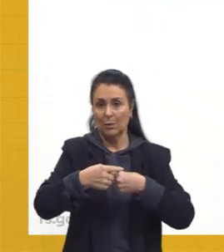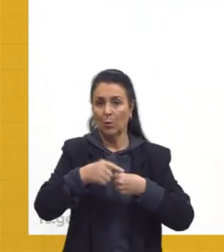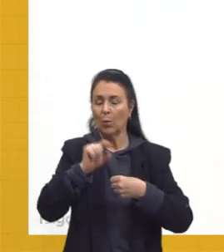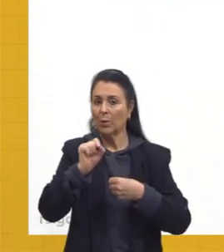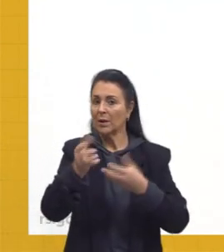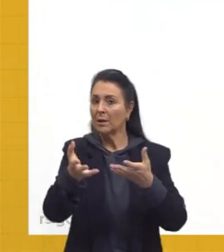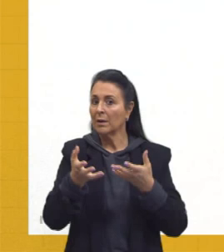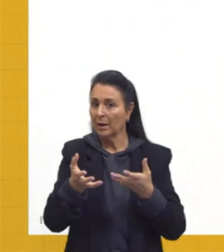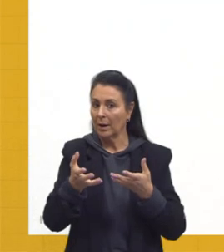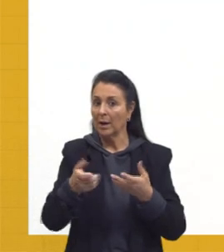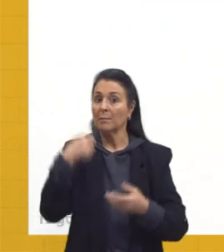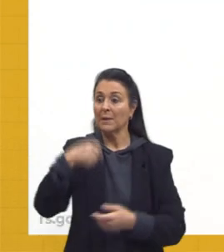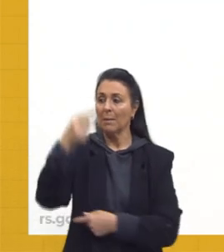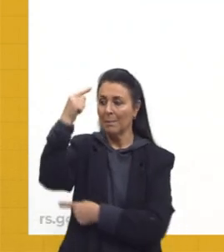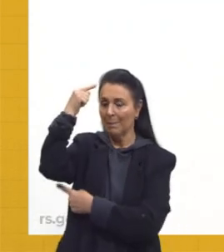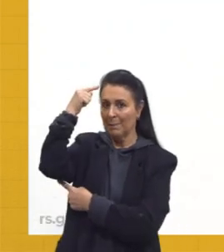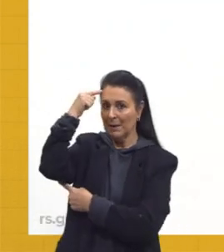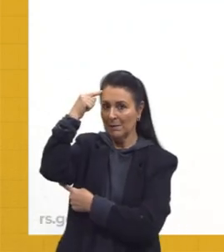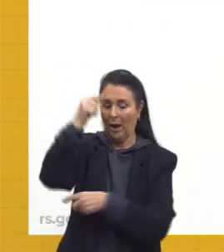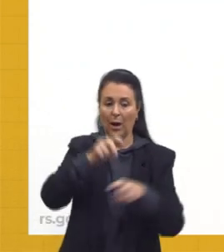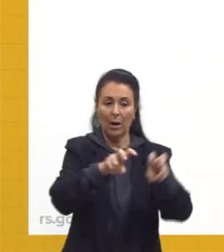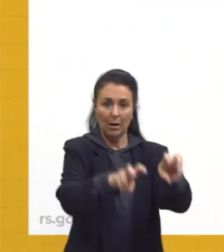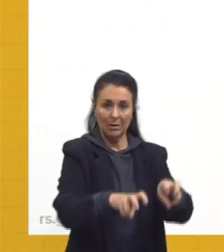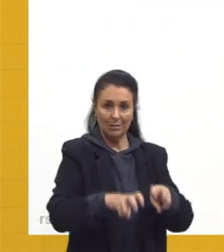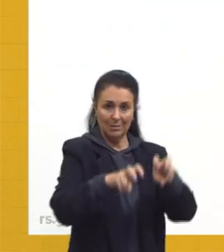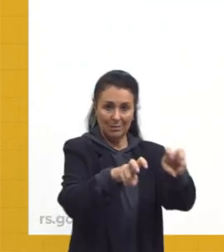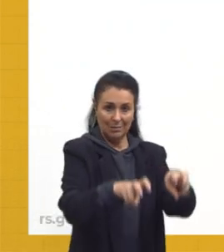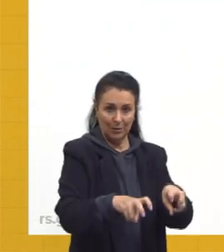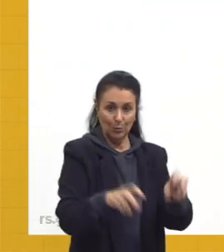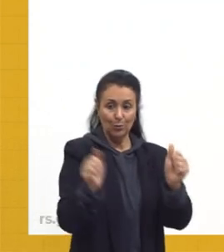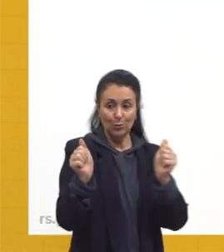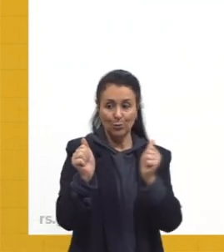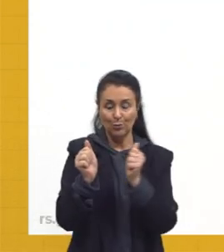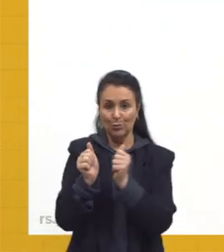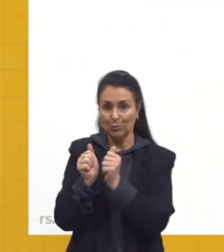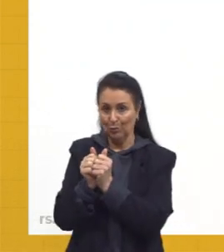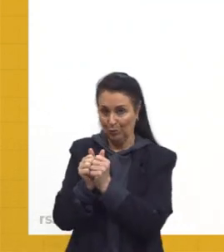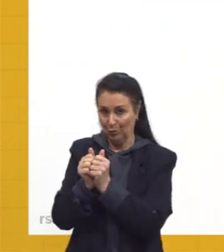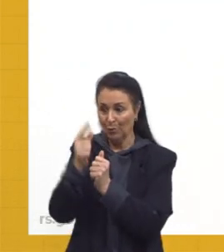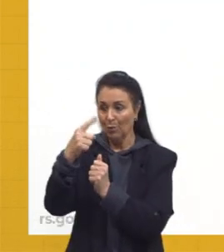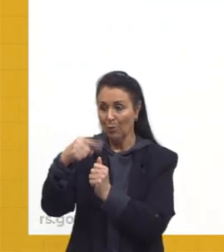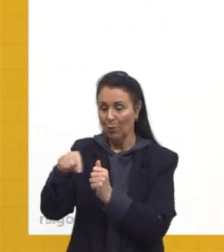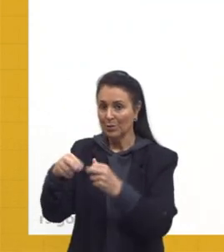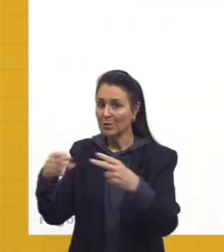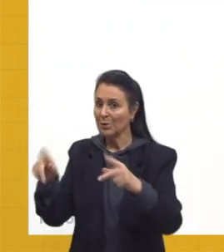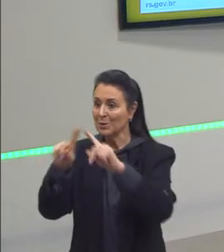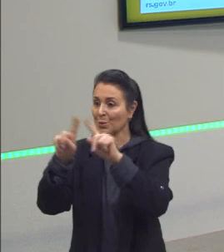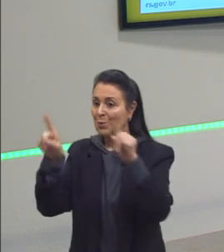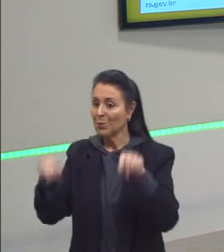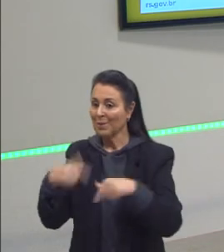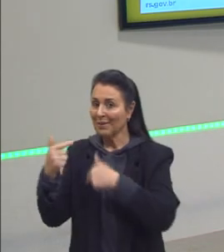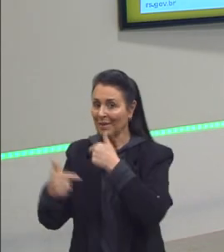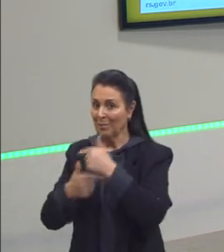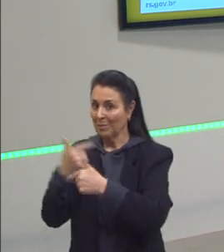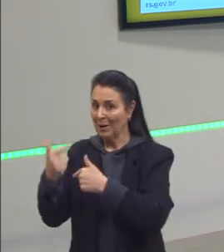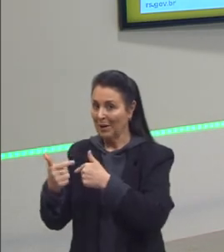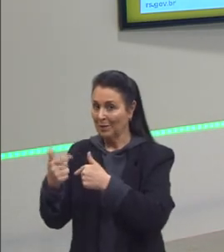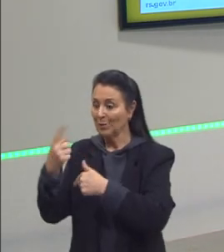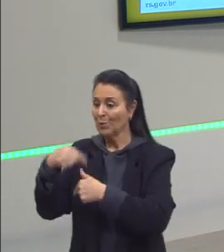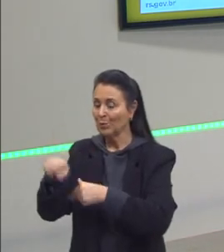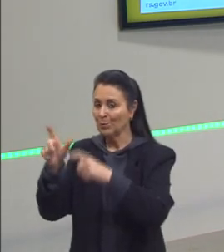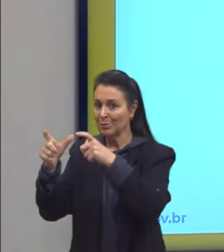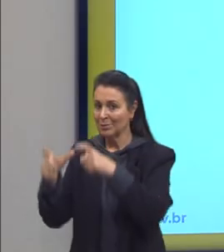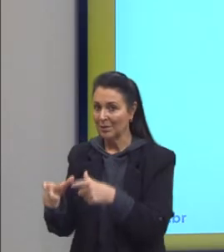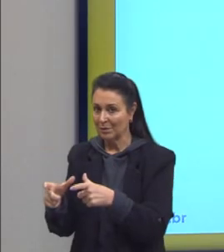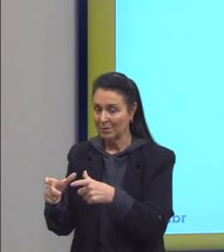A gente tem que pensar o agro com questões aí diferentes, também serviço, essa coisa toda. E aí então,